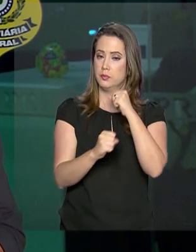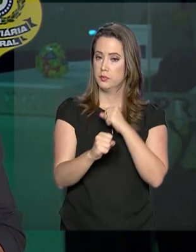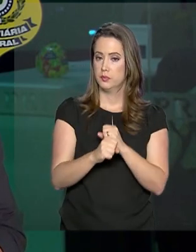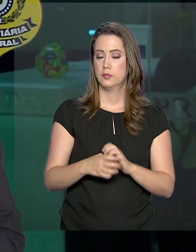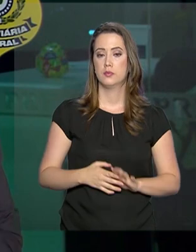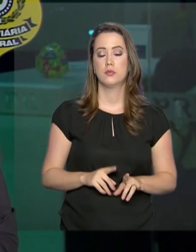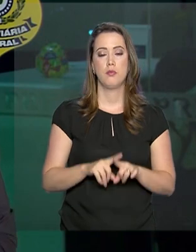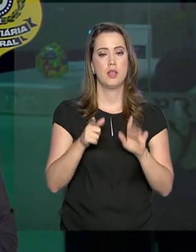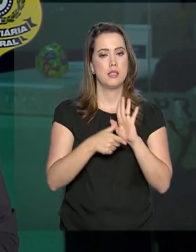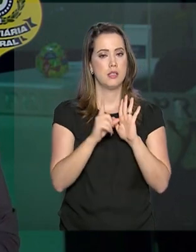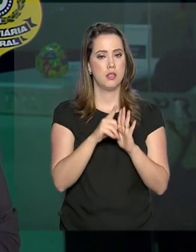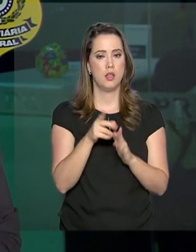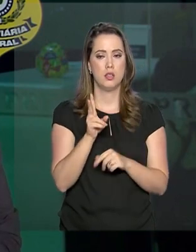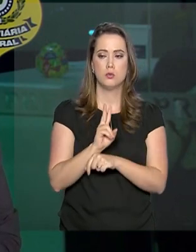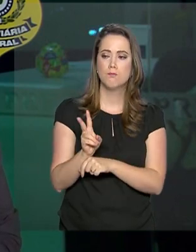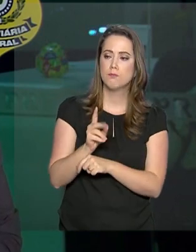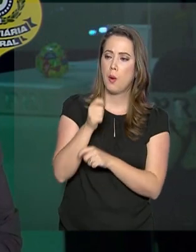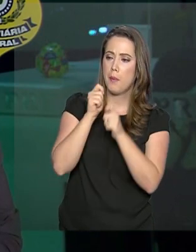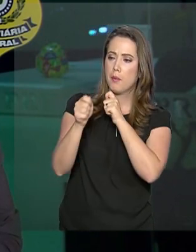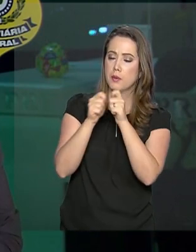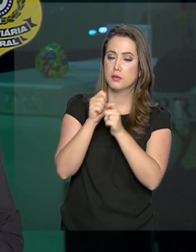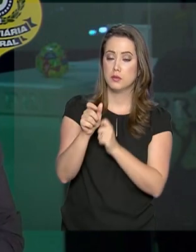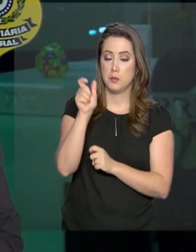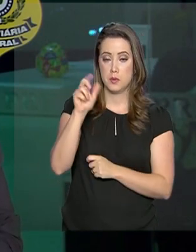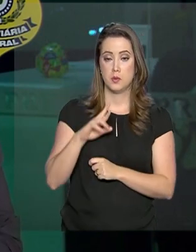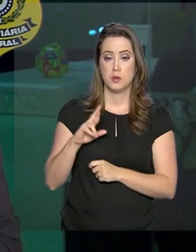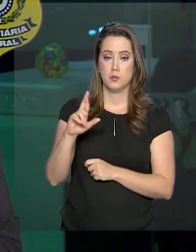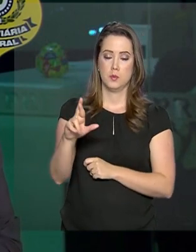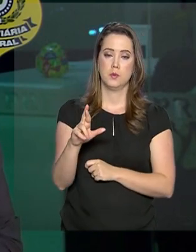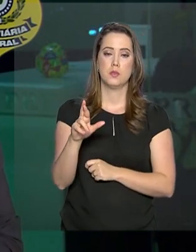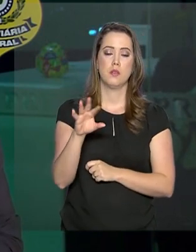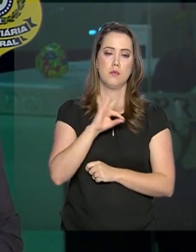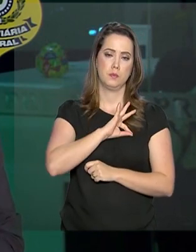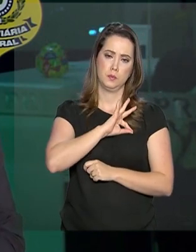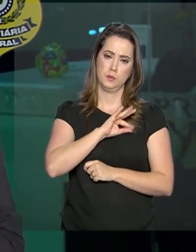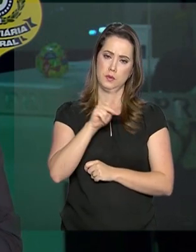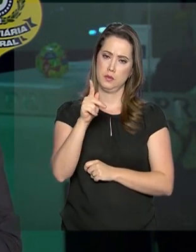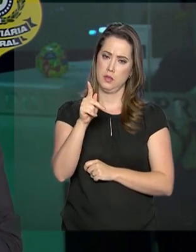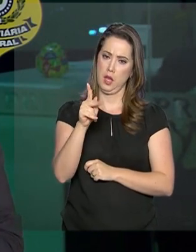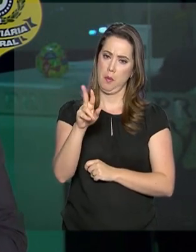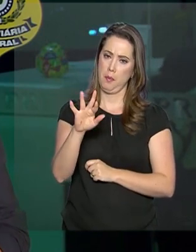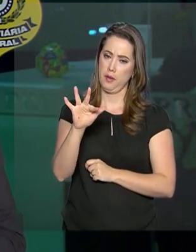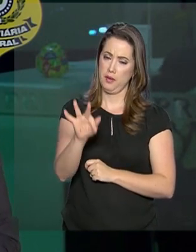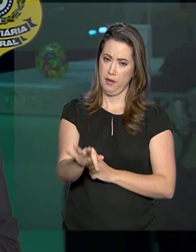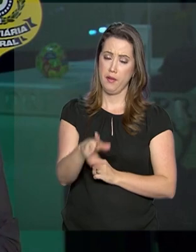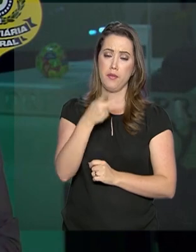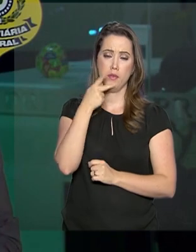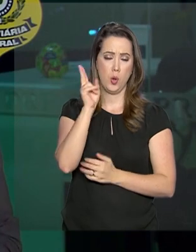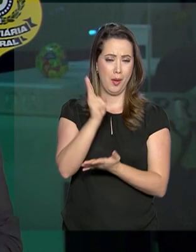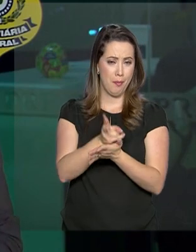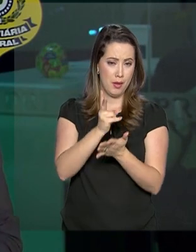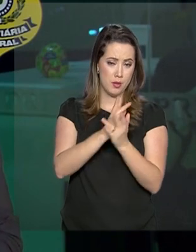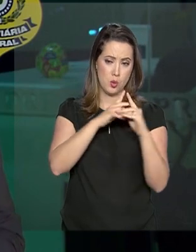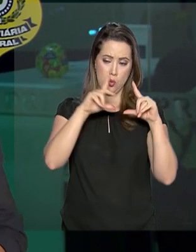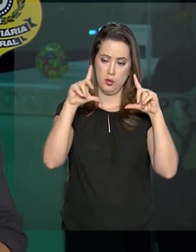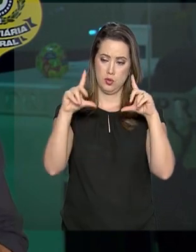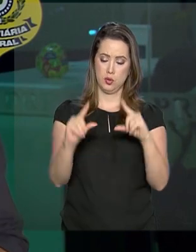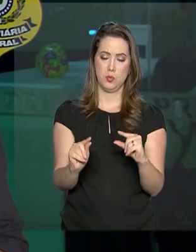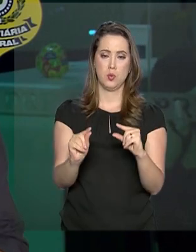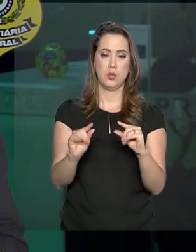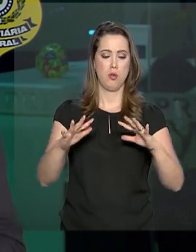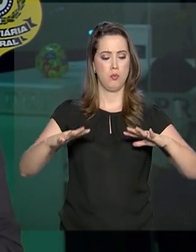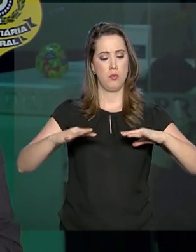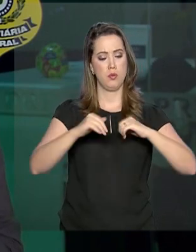Mais cedo, eu entrevistei o porta-voz da PRF, Anderson Pods. Ele falou que mesmo com a queda no número de